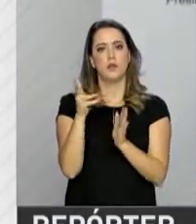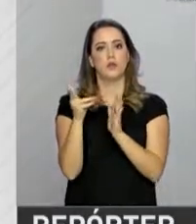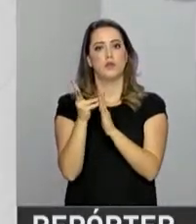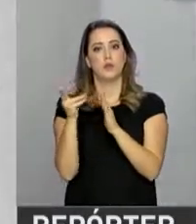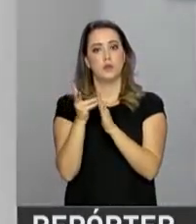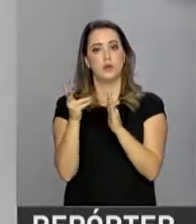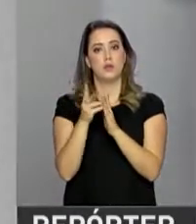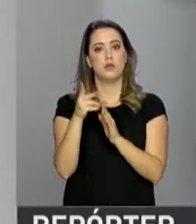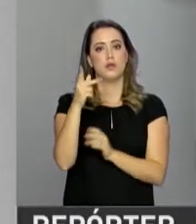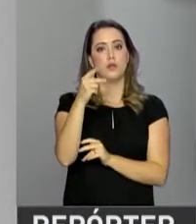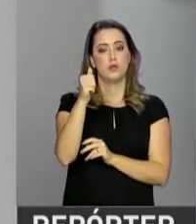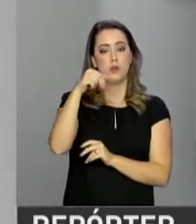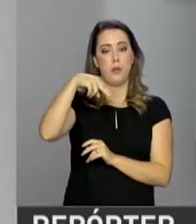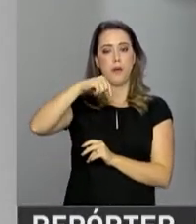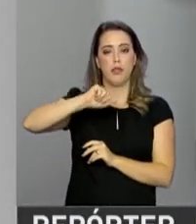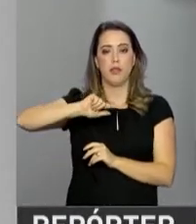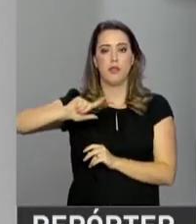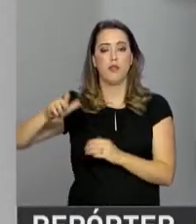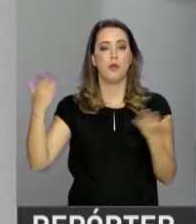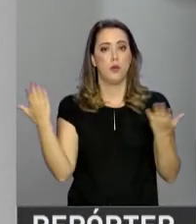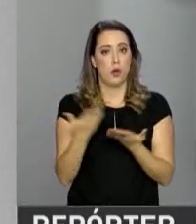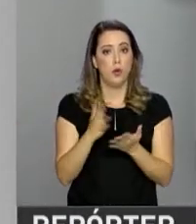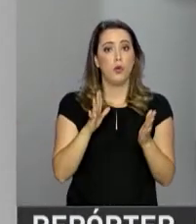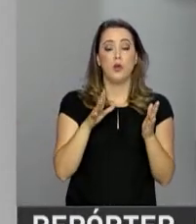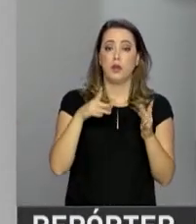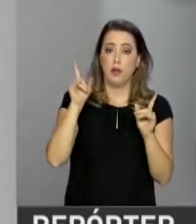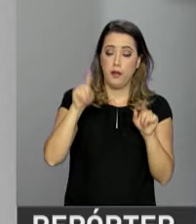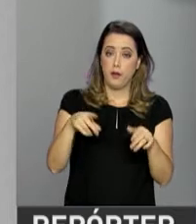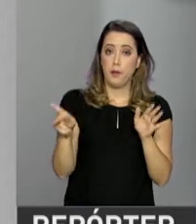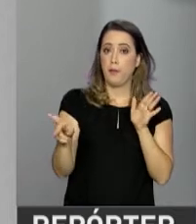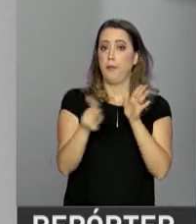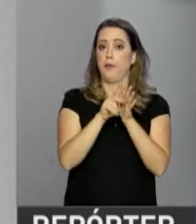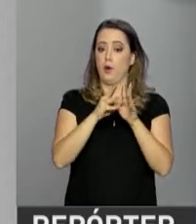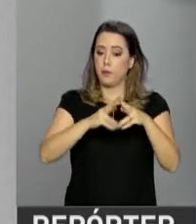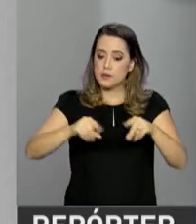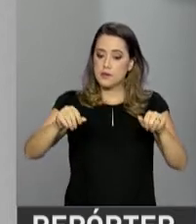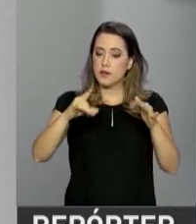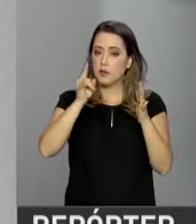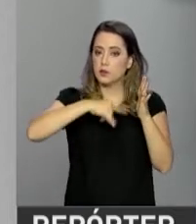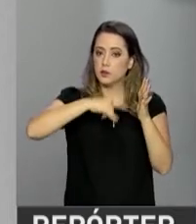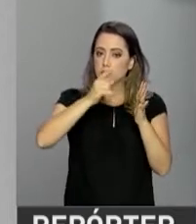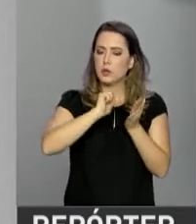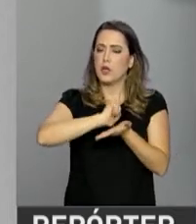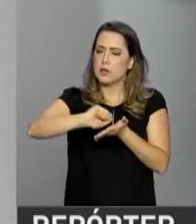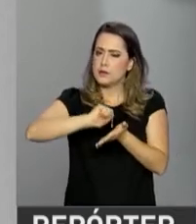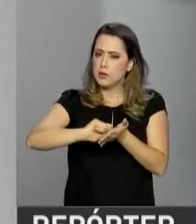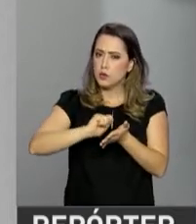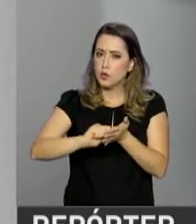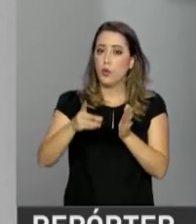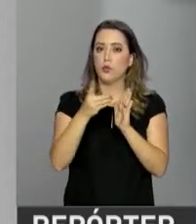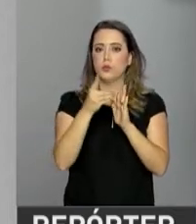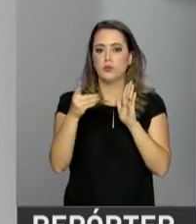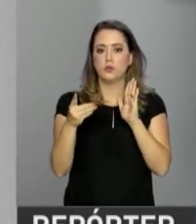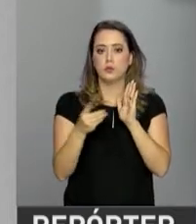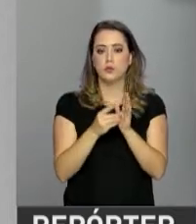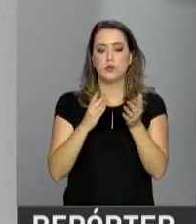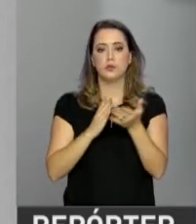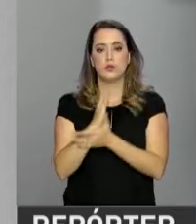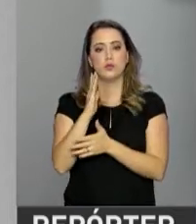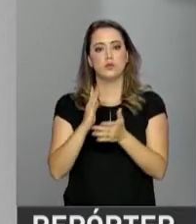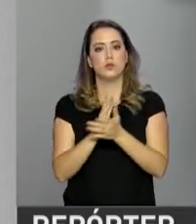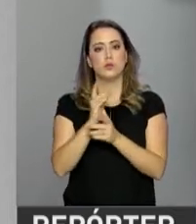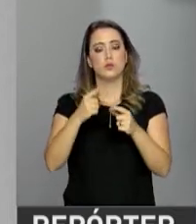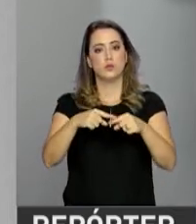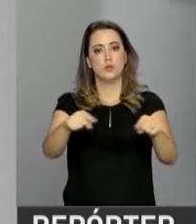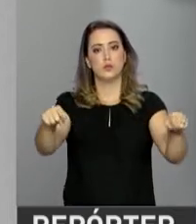pantaneiros agora têm a posse permanente de suas terras e que ele assinou com satisfação o decreto homologando a